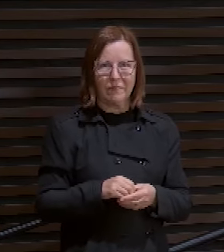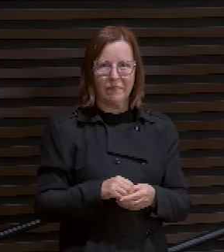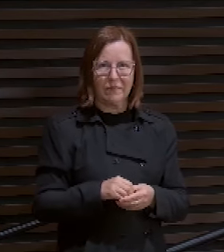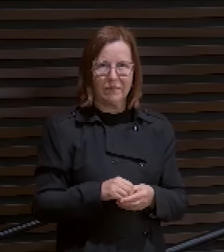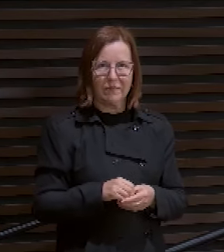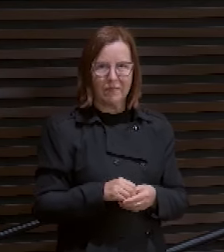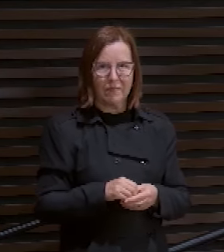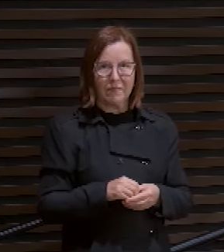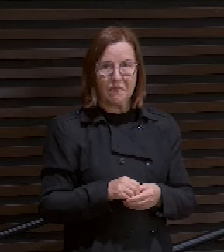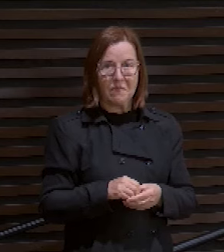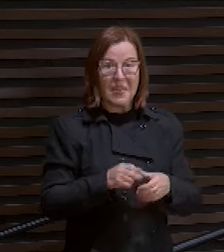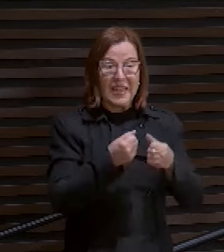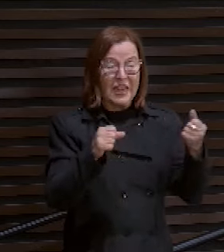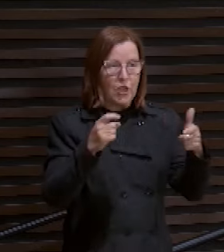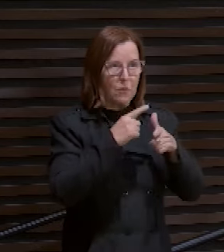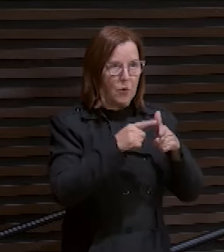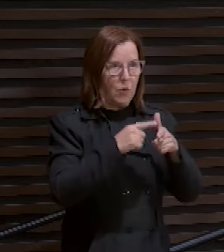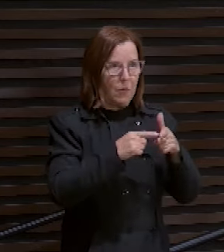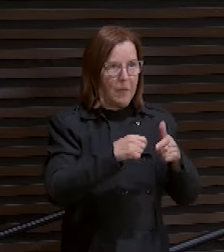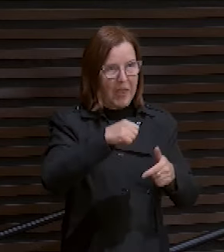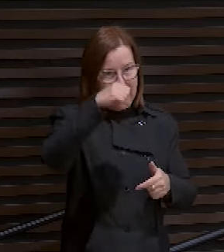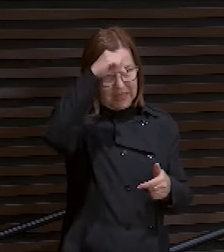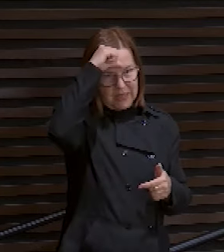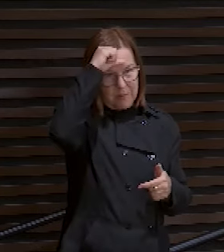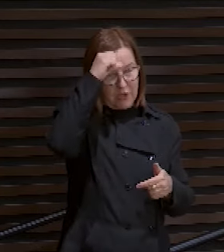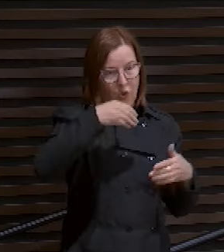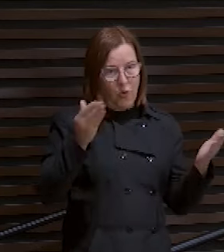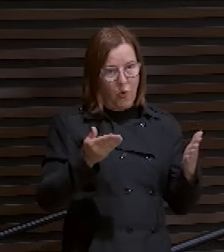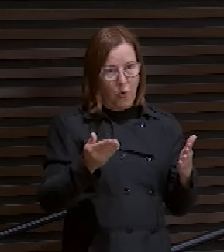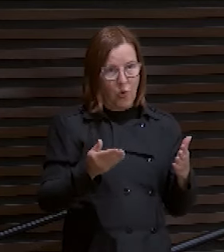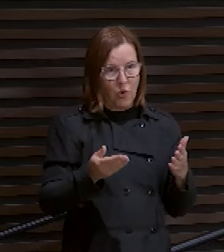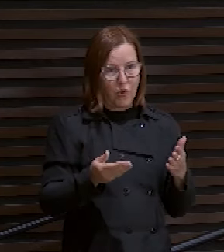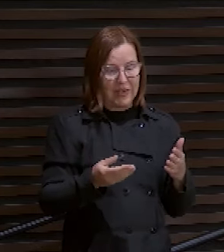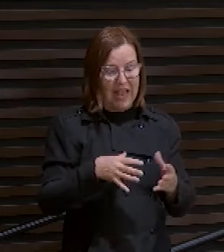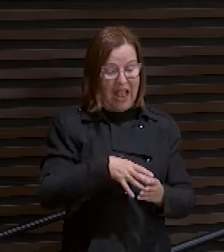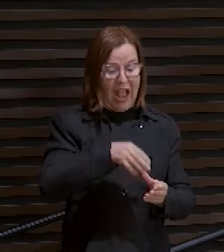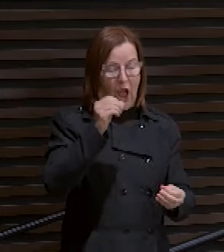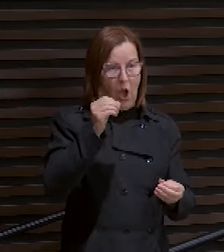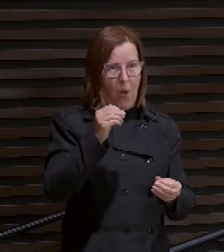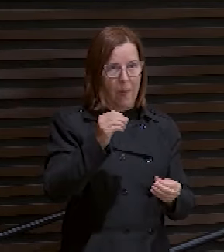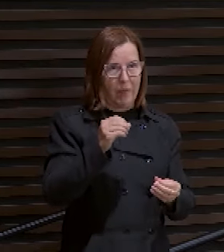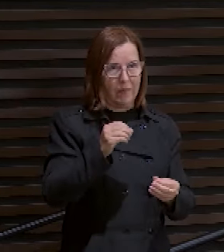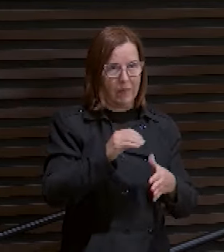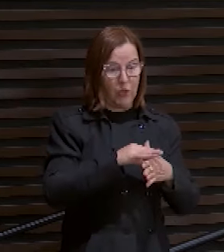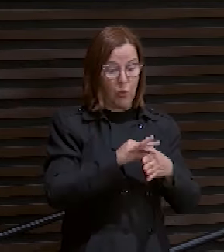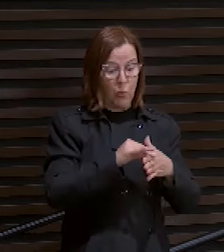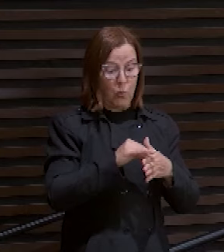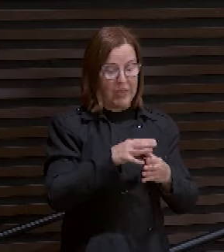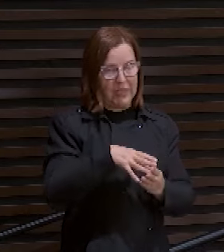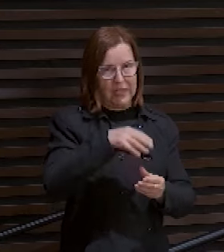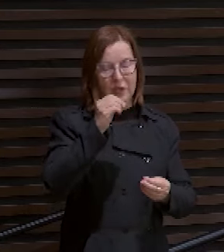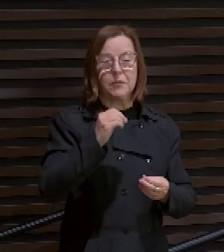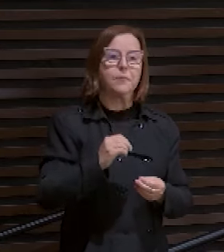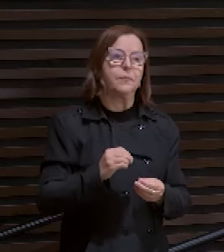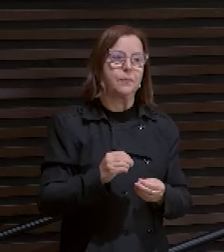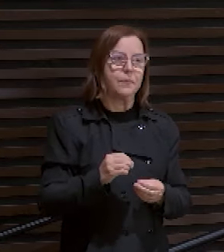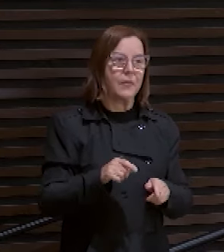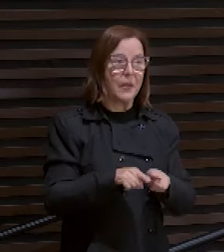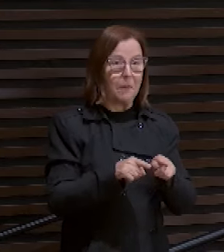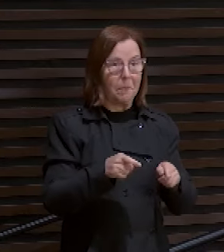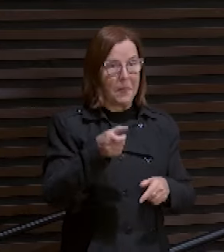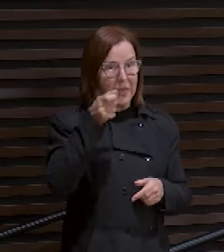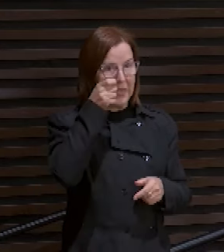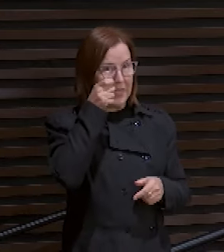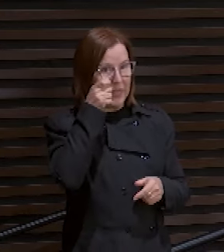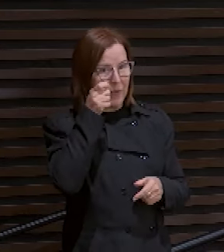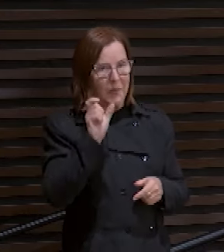Grande problema da depressão hoje, ela vem na nossa alma. As enfermidades da nossa alma. Mas presta atenção no que a